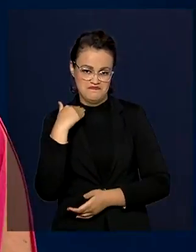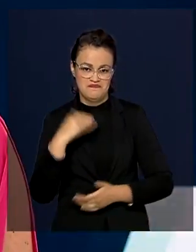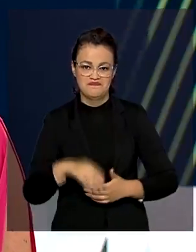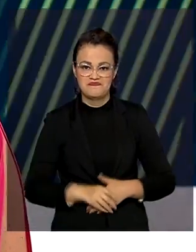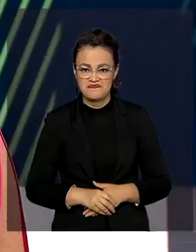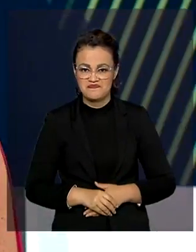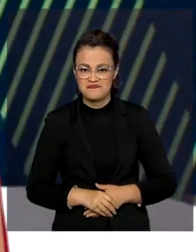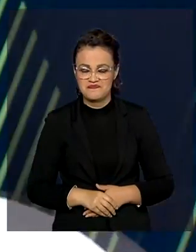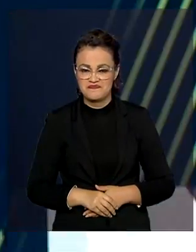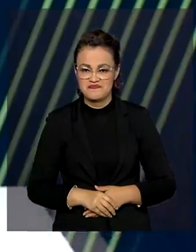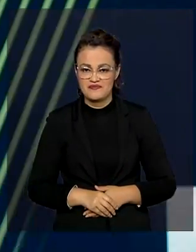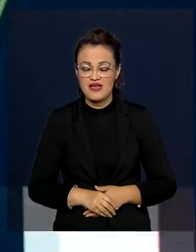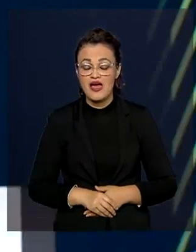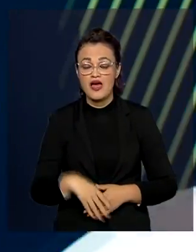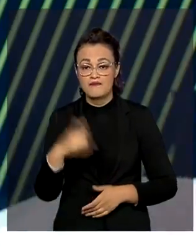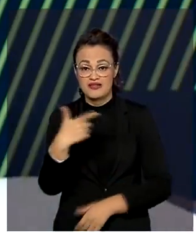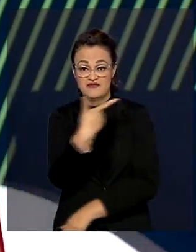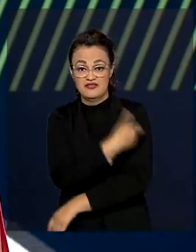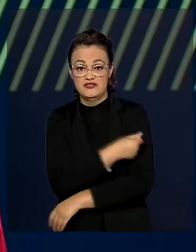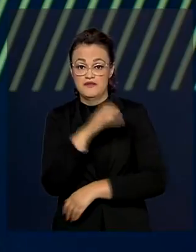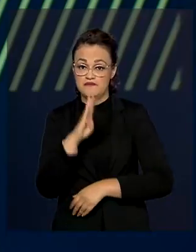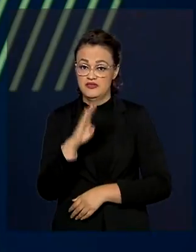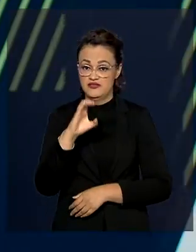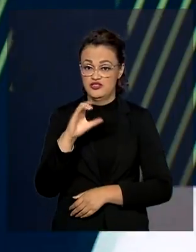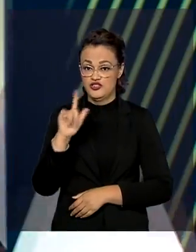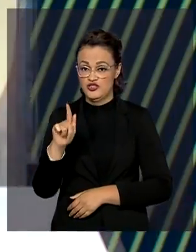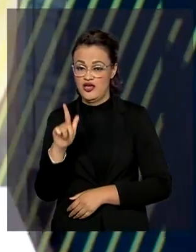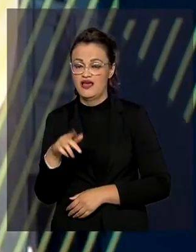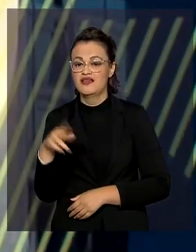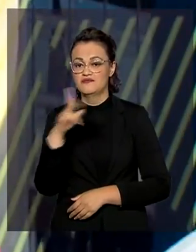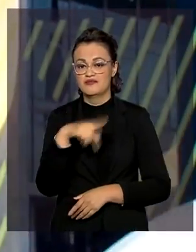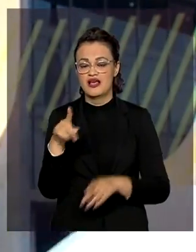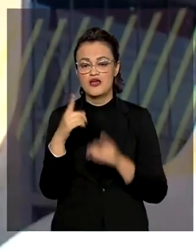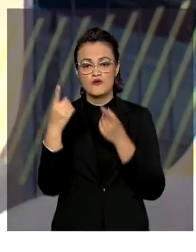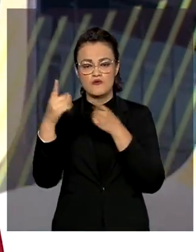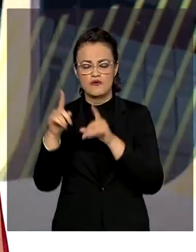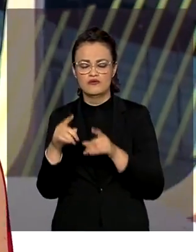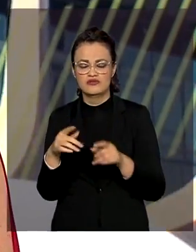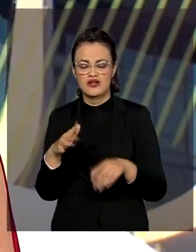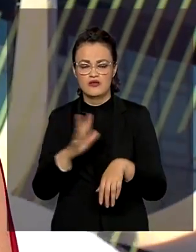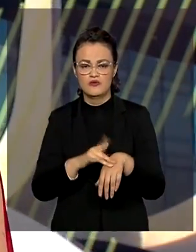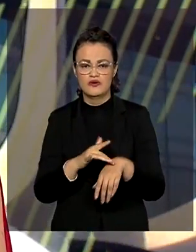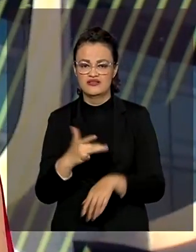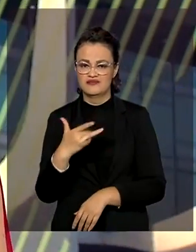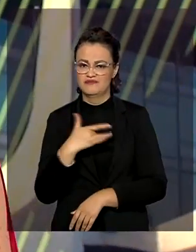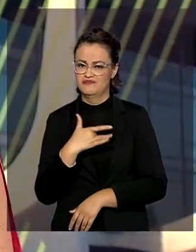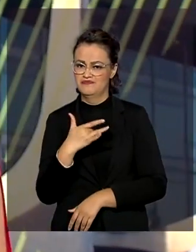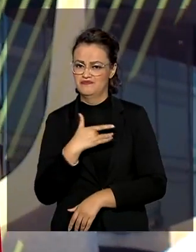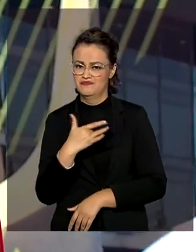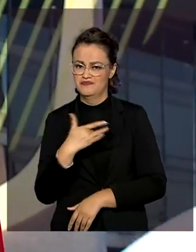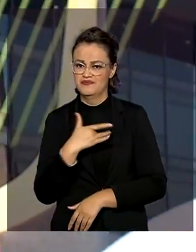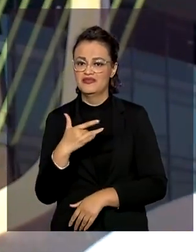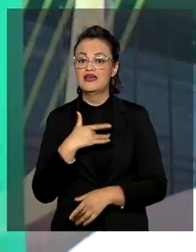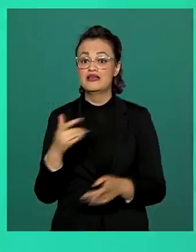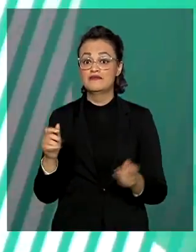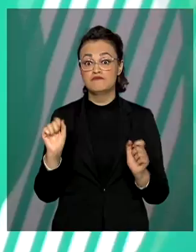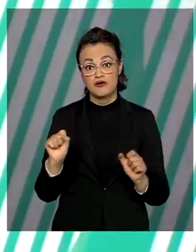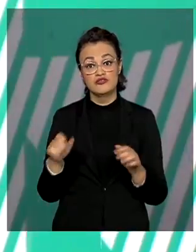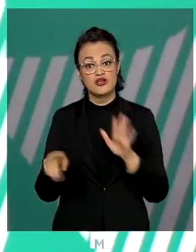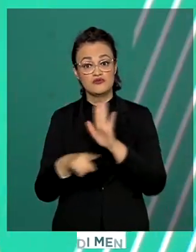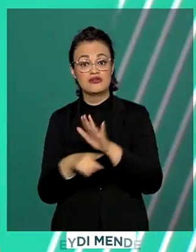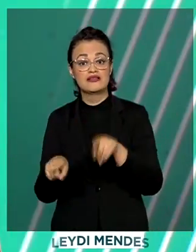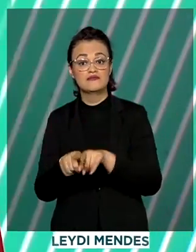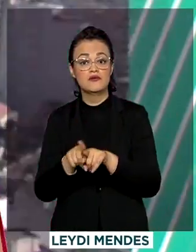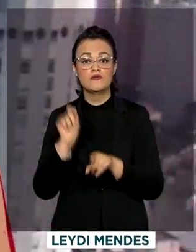A vacina BCG, já conhecida dos brasileiros para combater a tuberculose, pode ser uma grande aliada também no